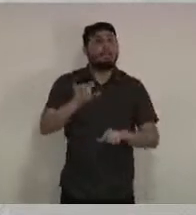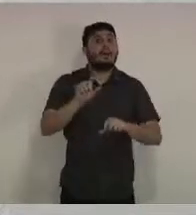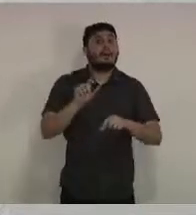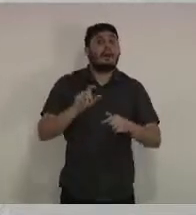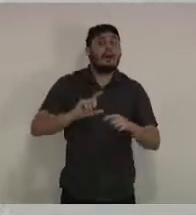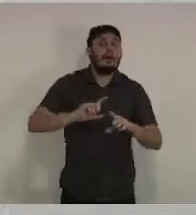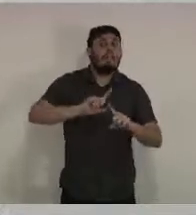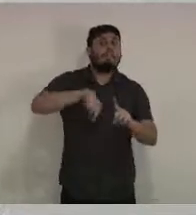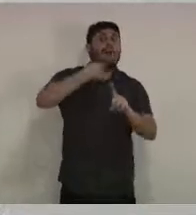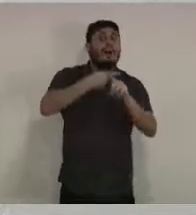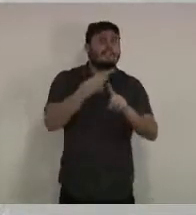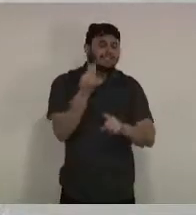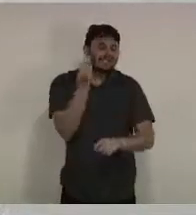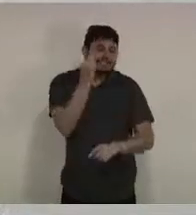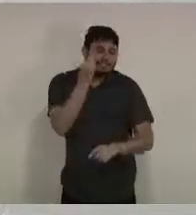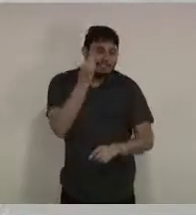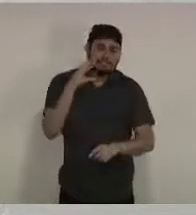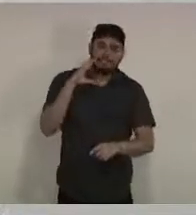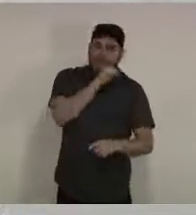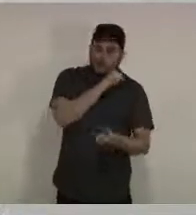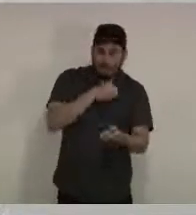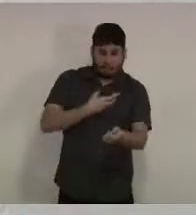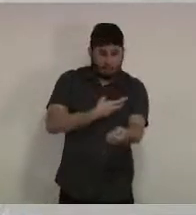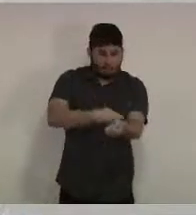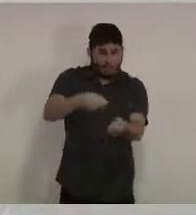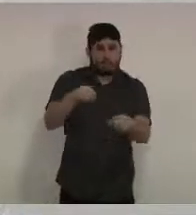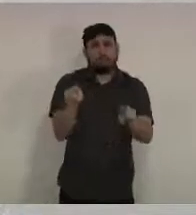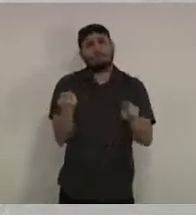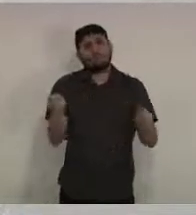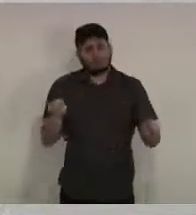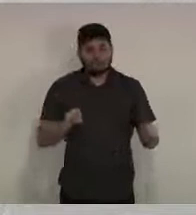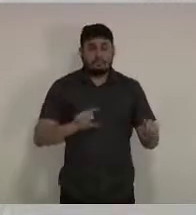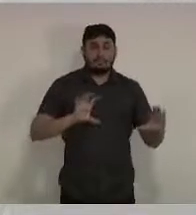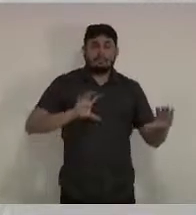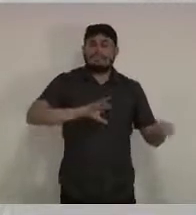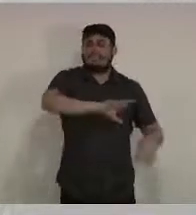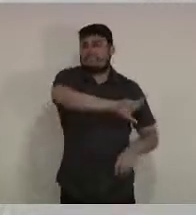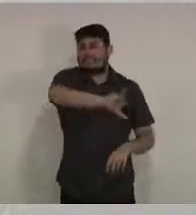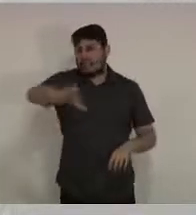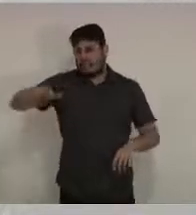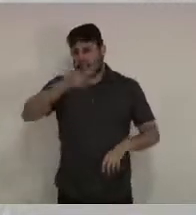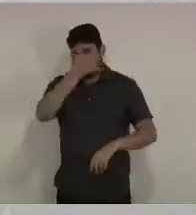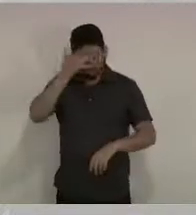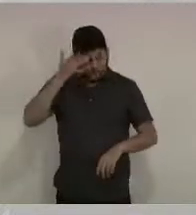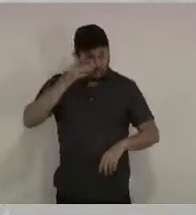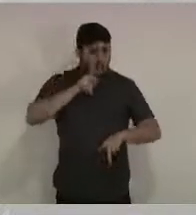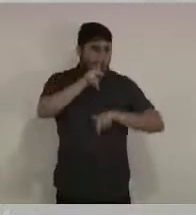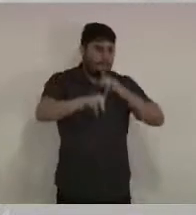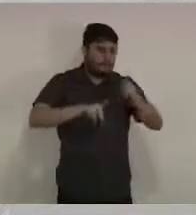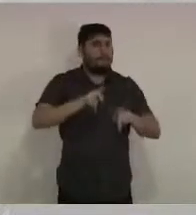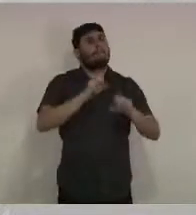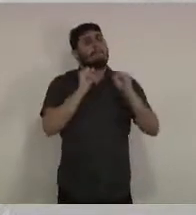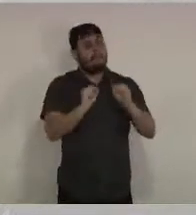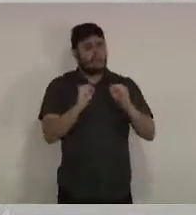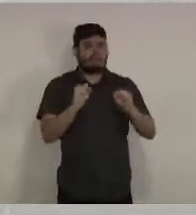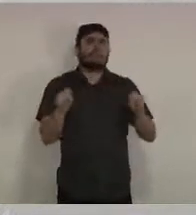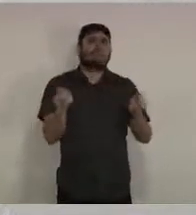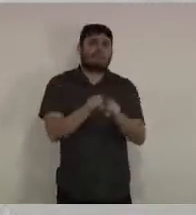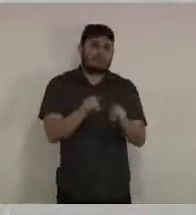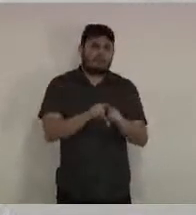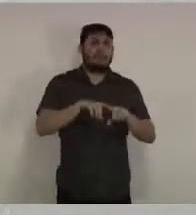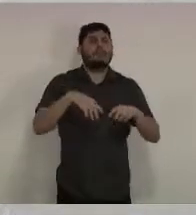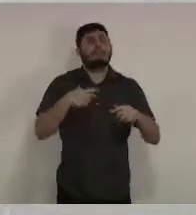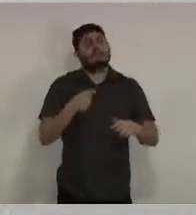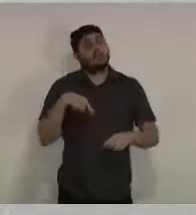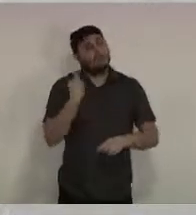mas a gente vai ampliar nessa semana inicial a quantidade de testes para a população. Então, essas são as principais estratégias que nós vamos